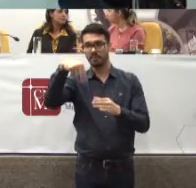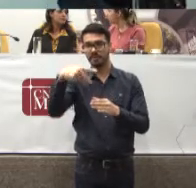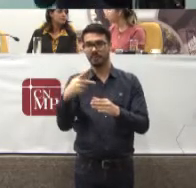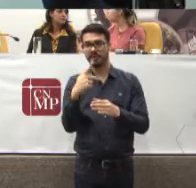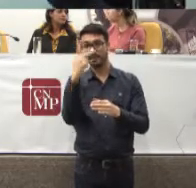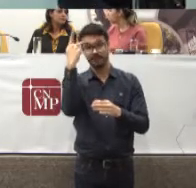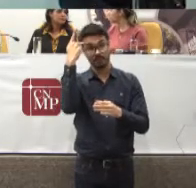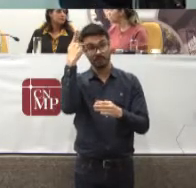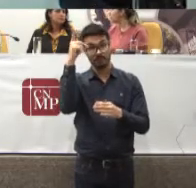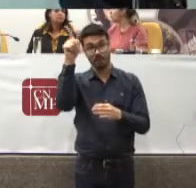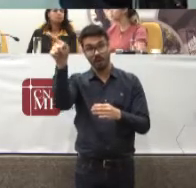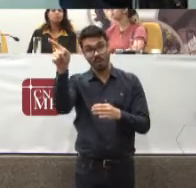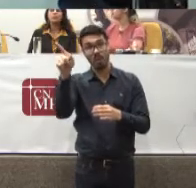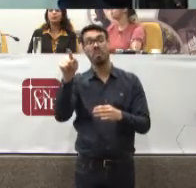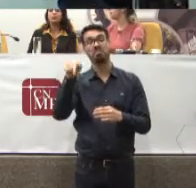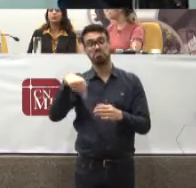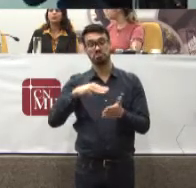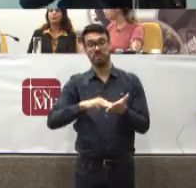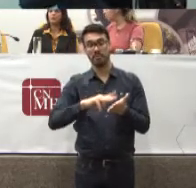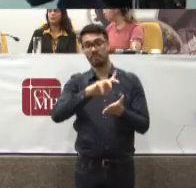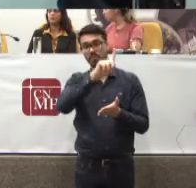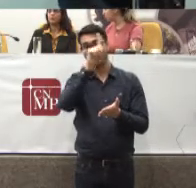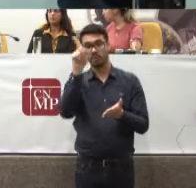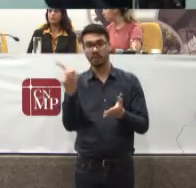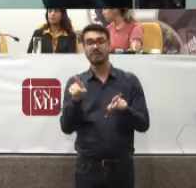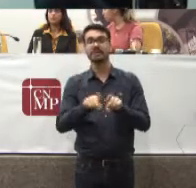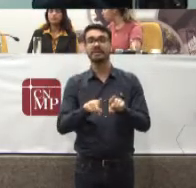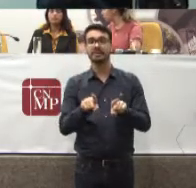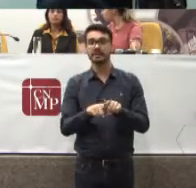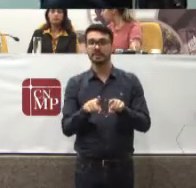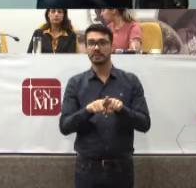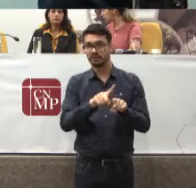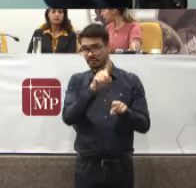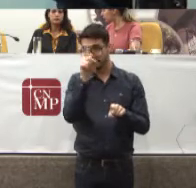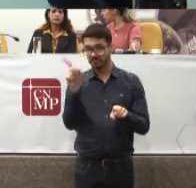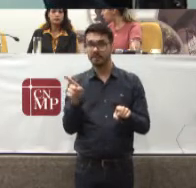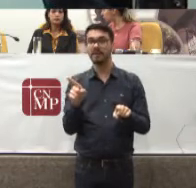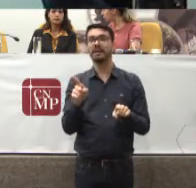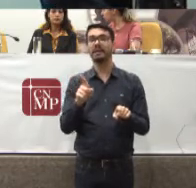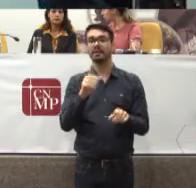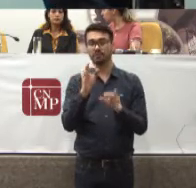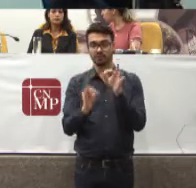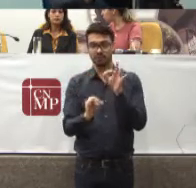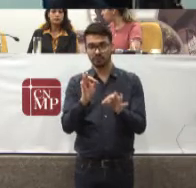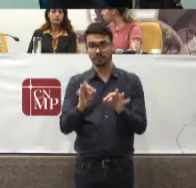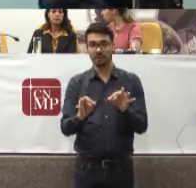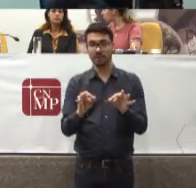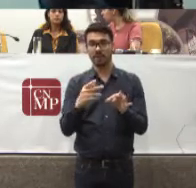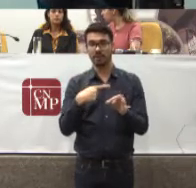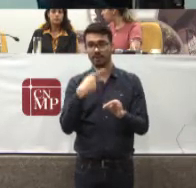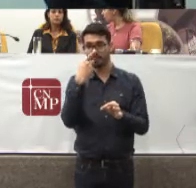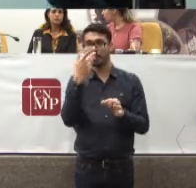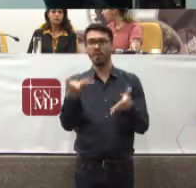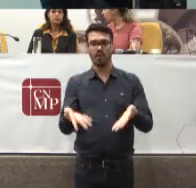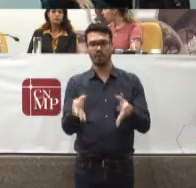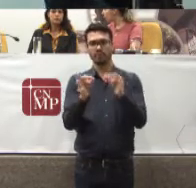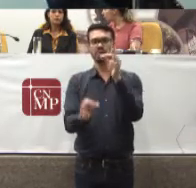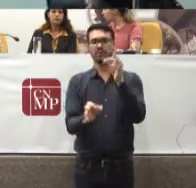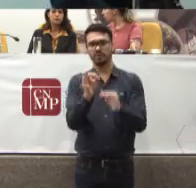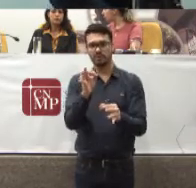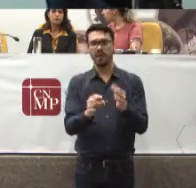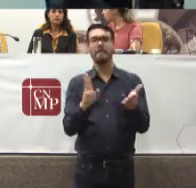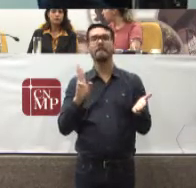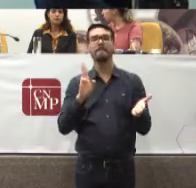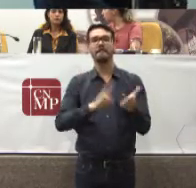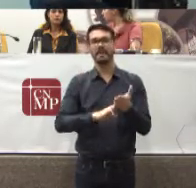Não só Para o Ministério Público De São Paulo Como também Para o judiciário E falo não mais Como conselheiro Mas como juiz Como membro do judiciário Um